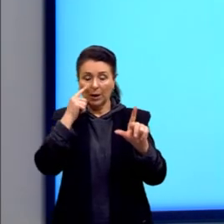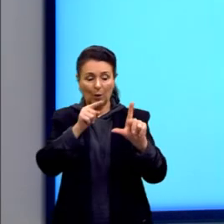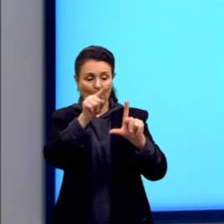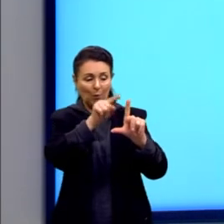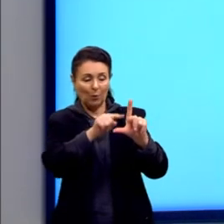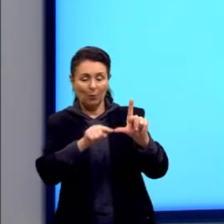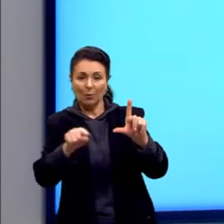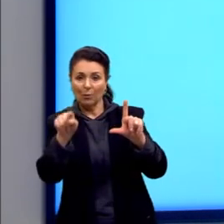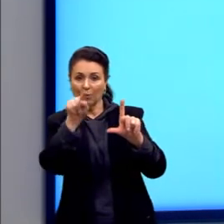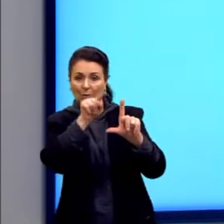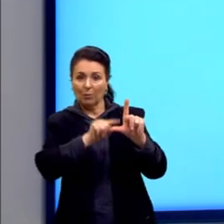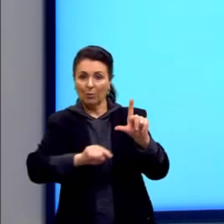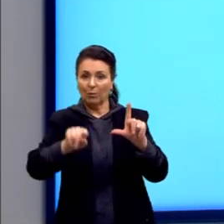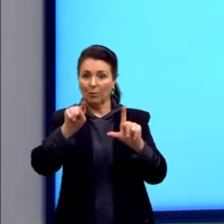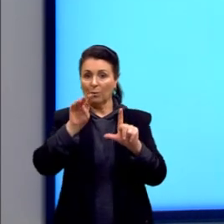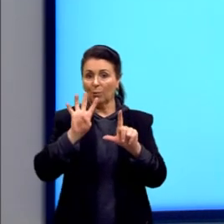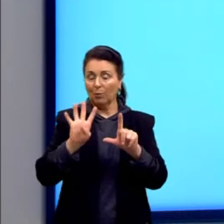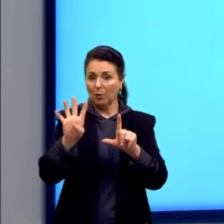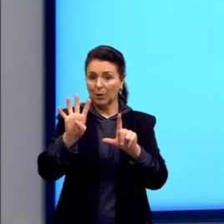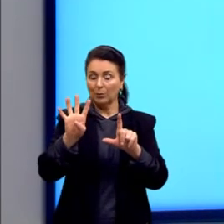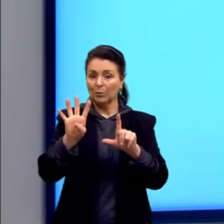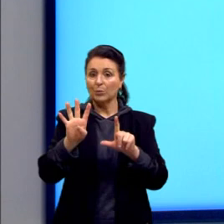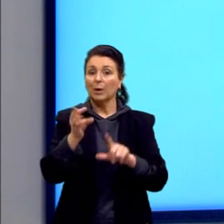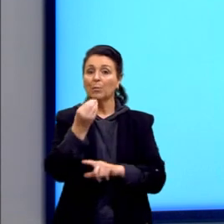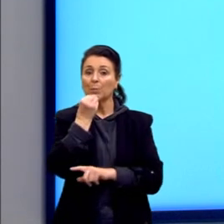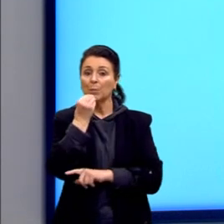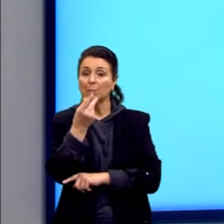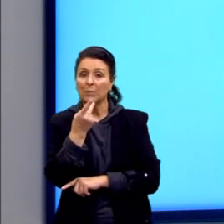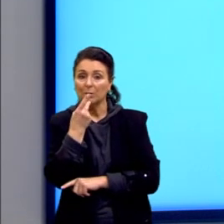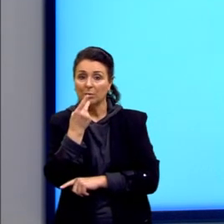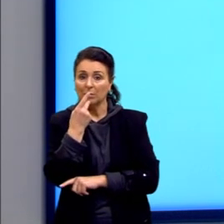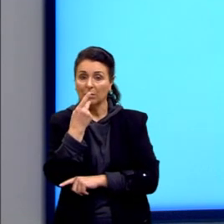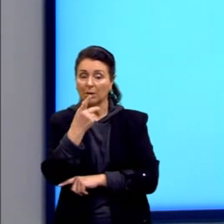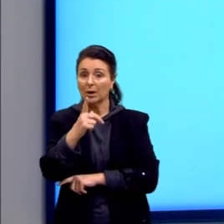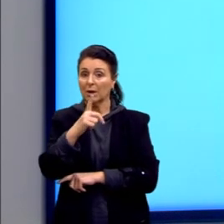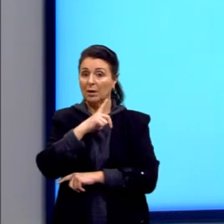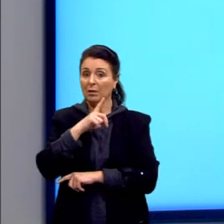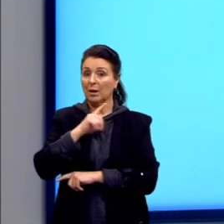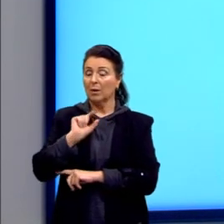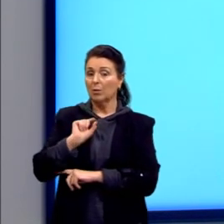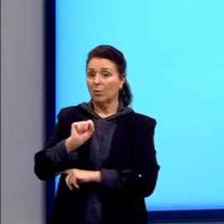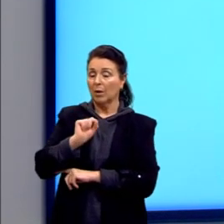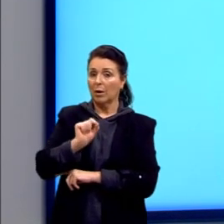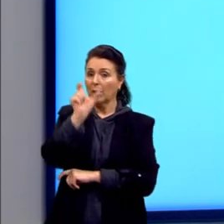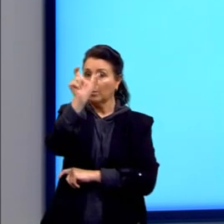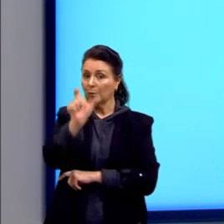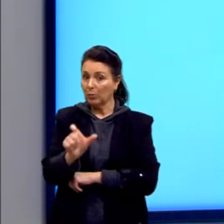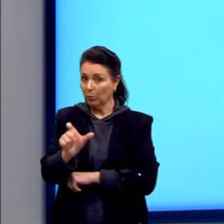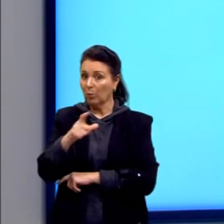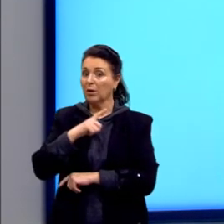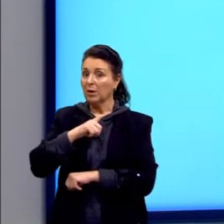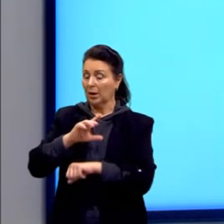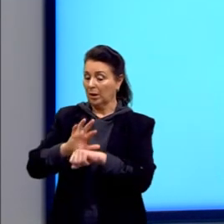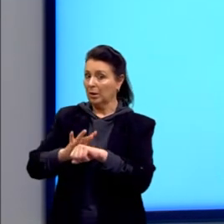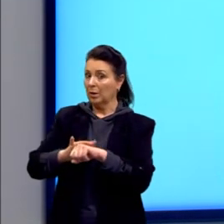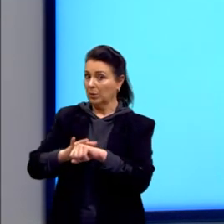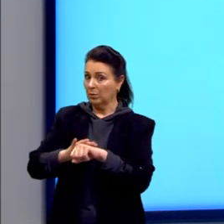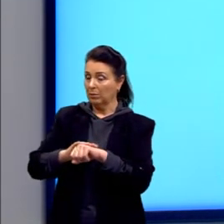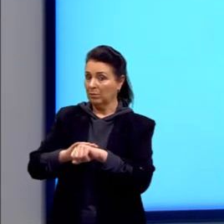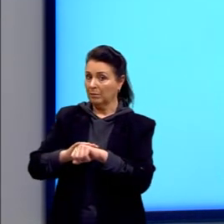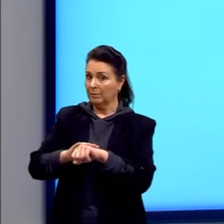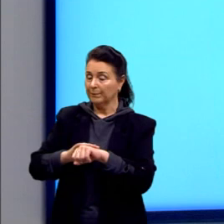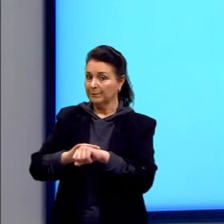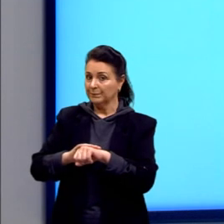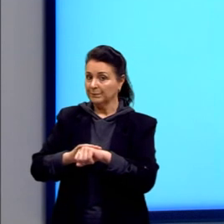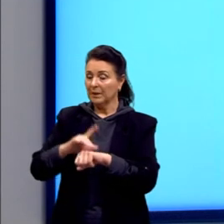nós vemos quatro probabilidades, sendo que a pessoa doente, no caso, com a doença,